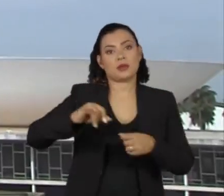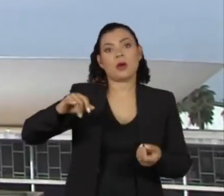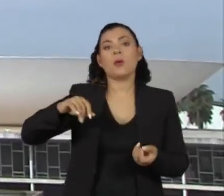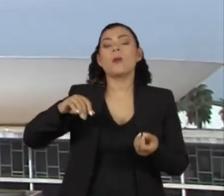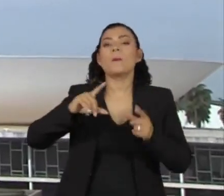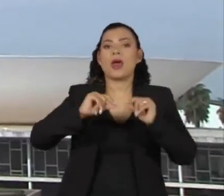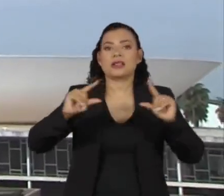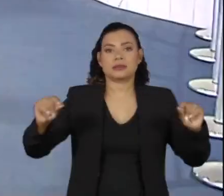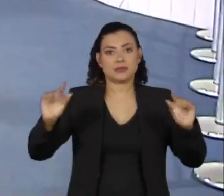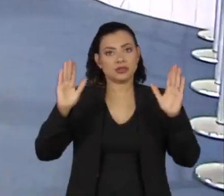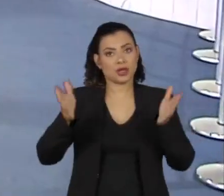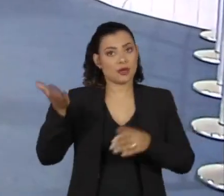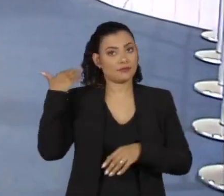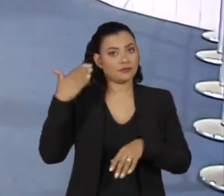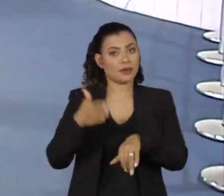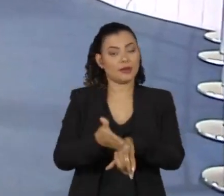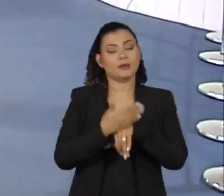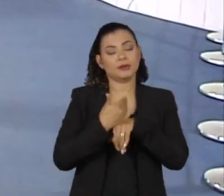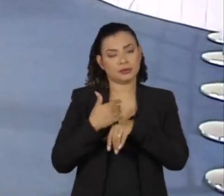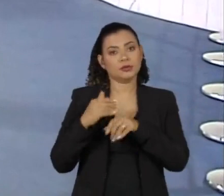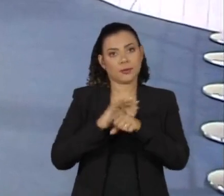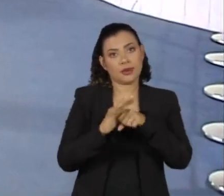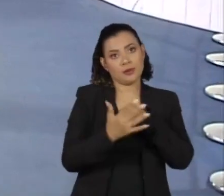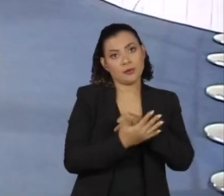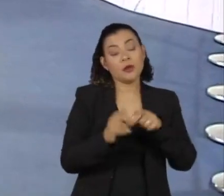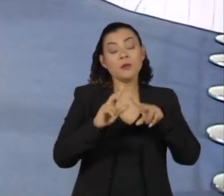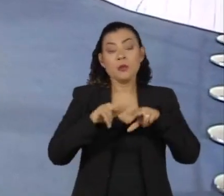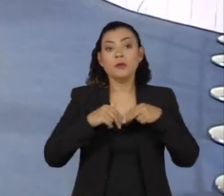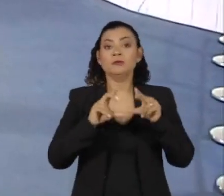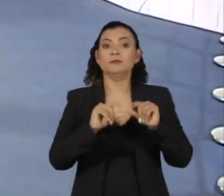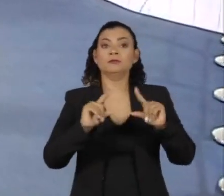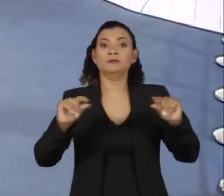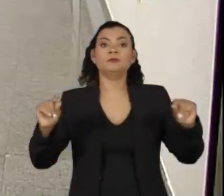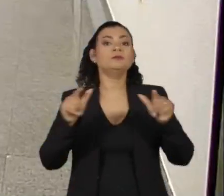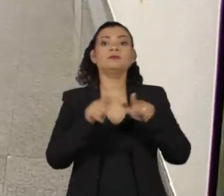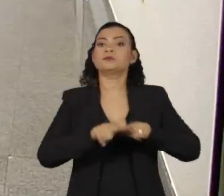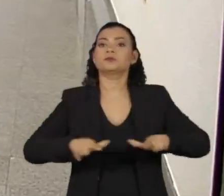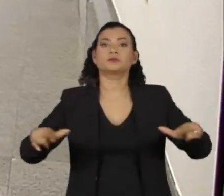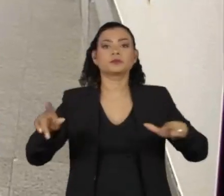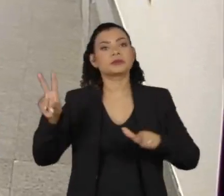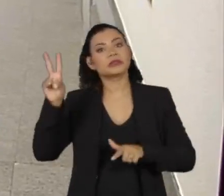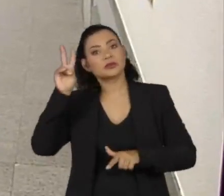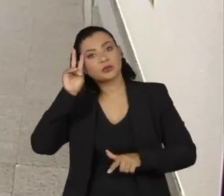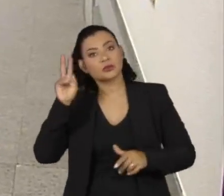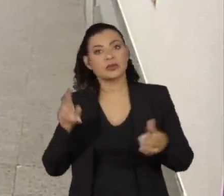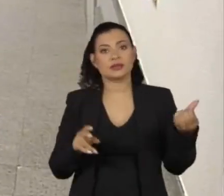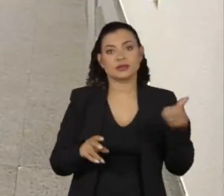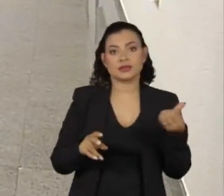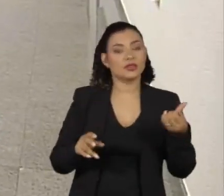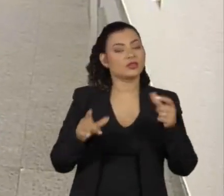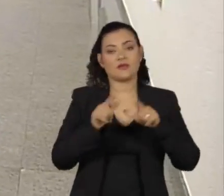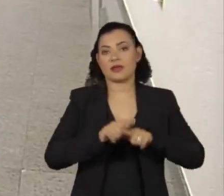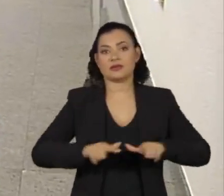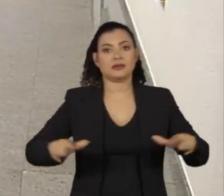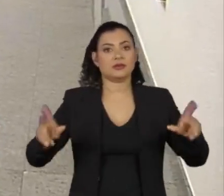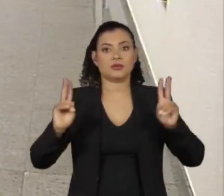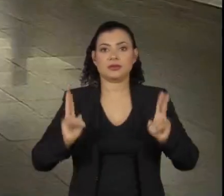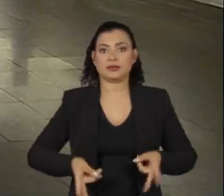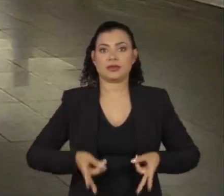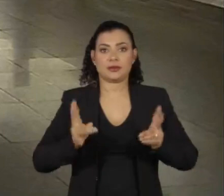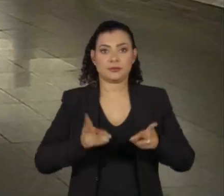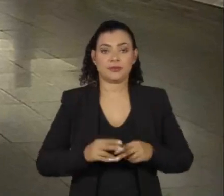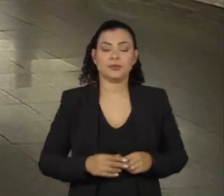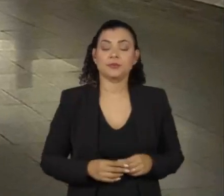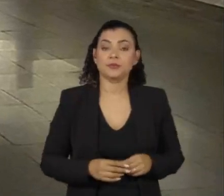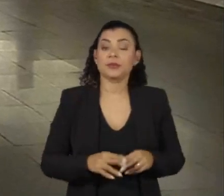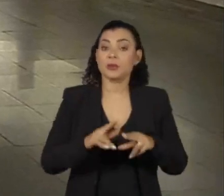antes da pandemia. Tradicionalmente, Brasília fica esvaziada no início e no fim de cada semana de trabalho.